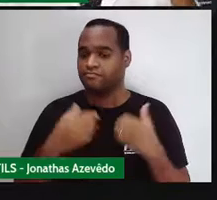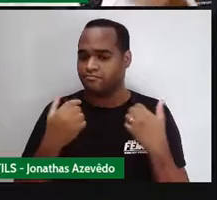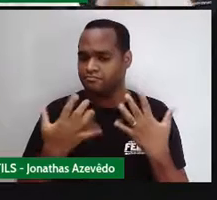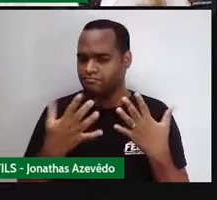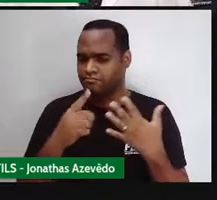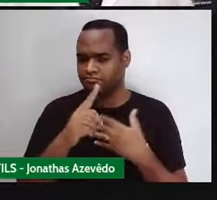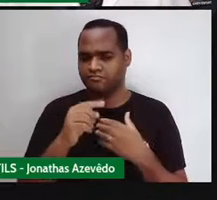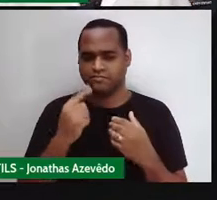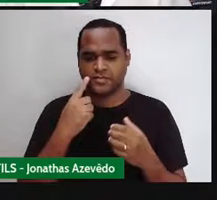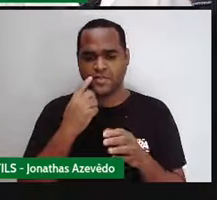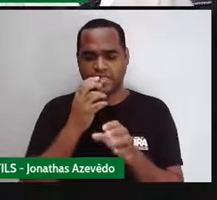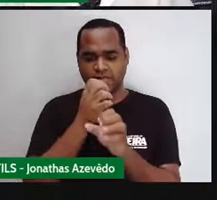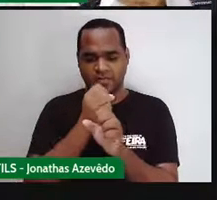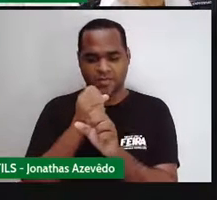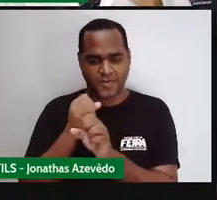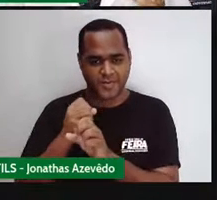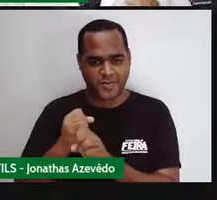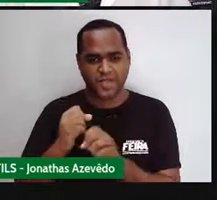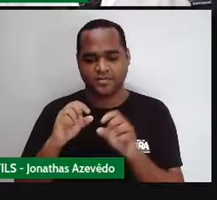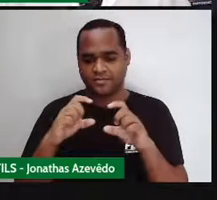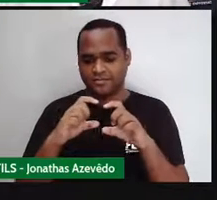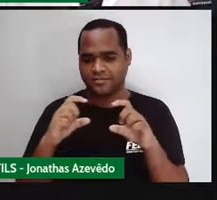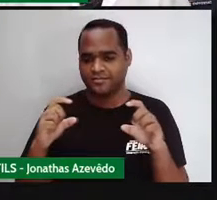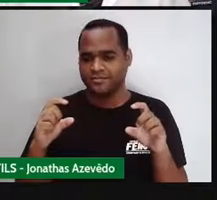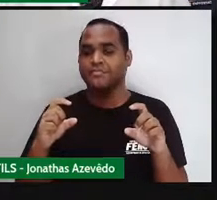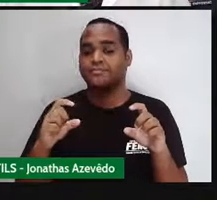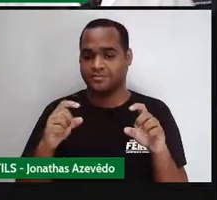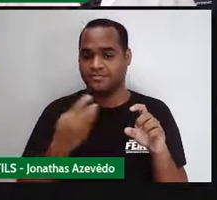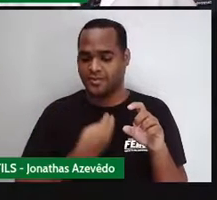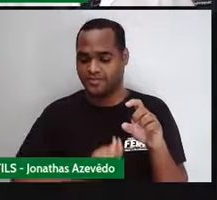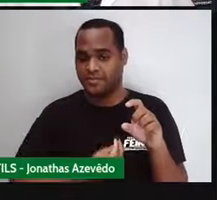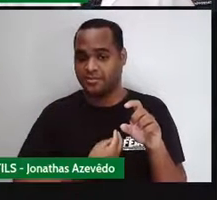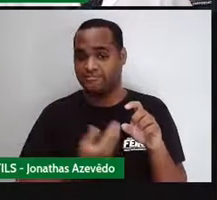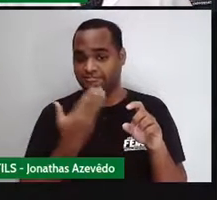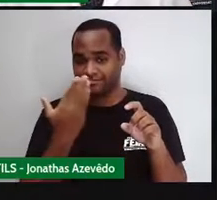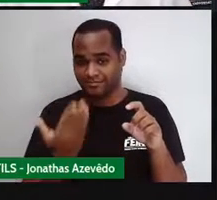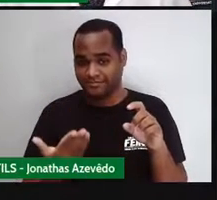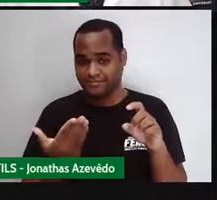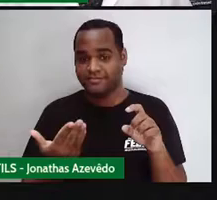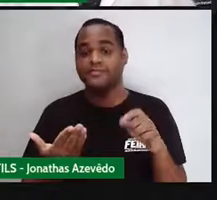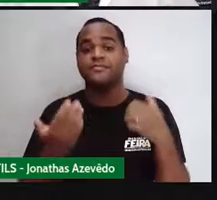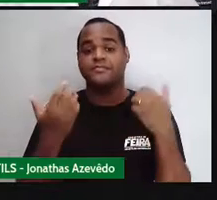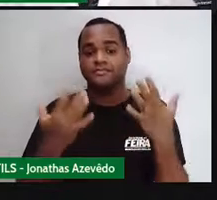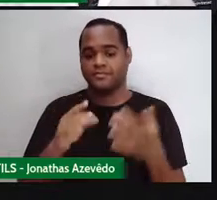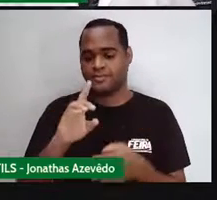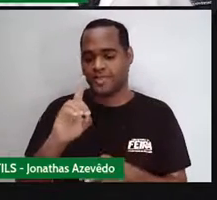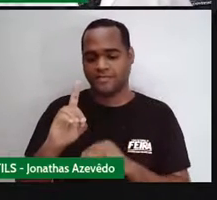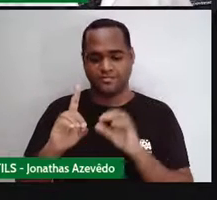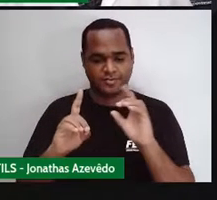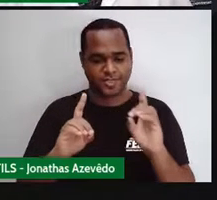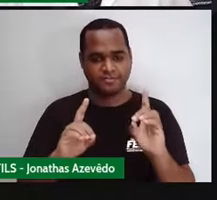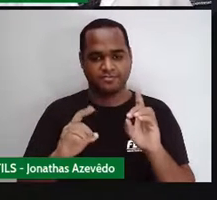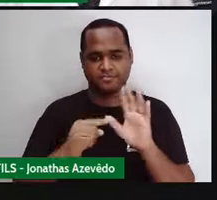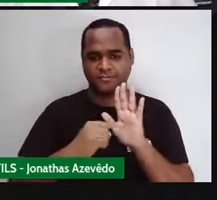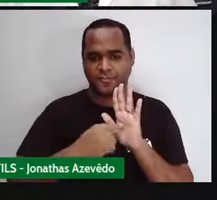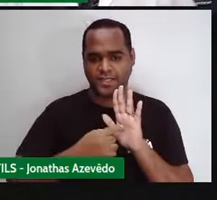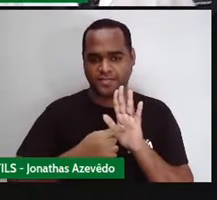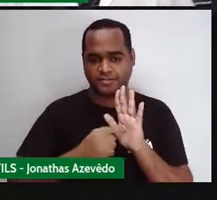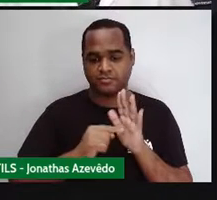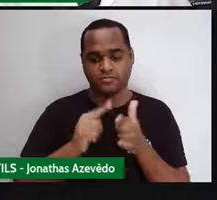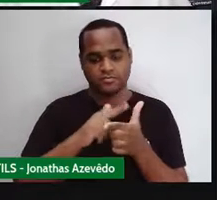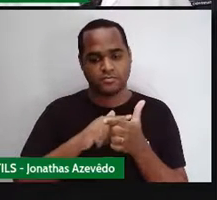essa fórmula, né? Essa expressão que tá aí diagonal maior vezes diagonal menor